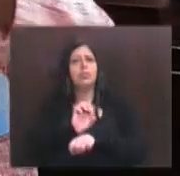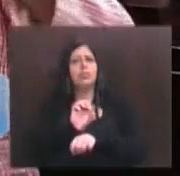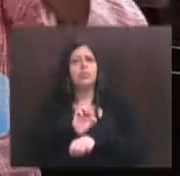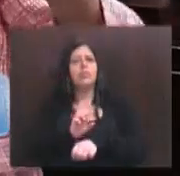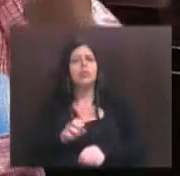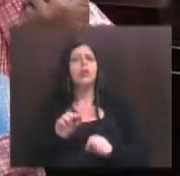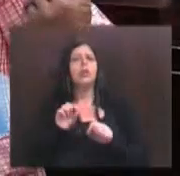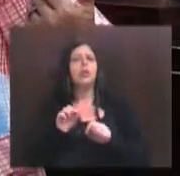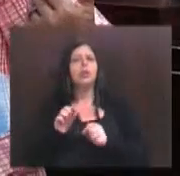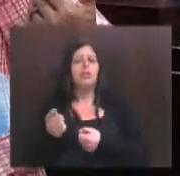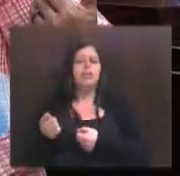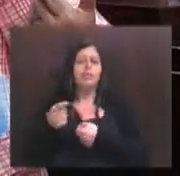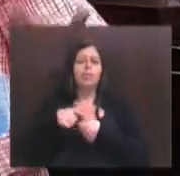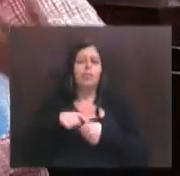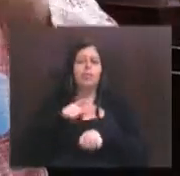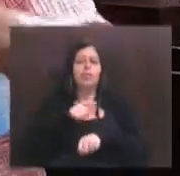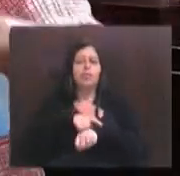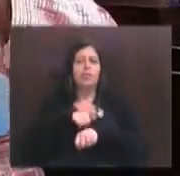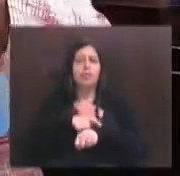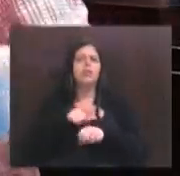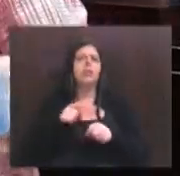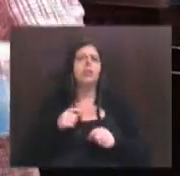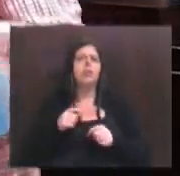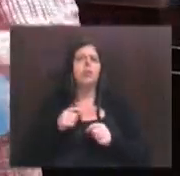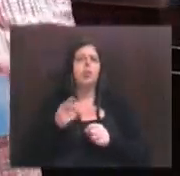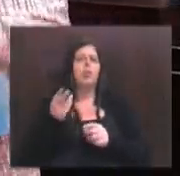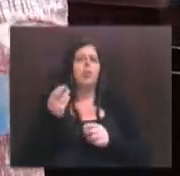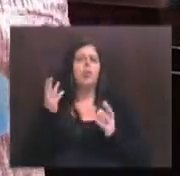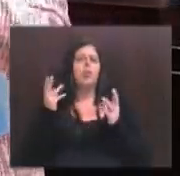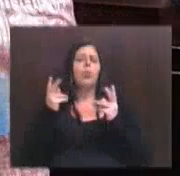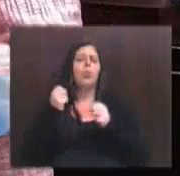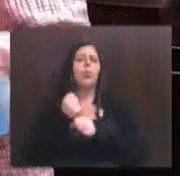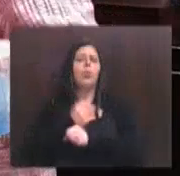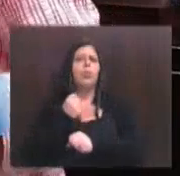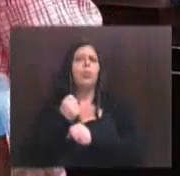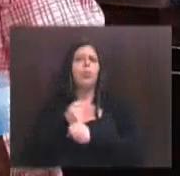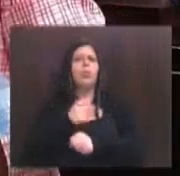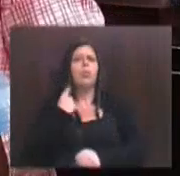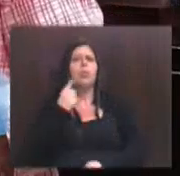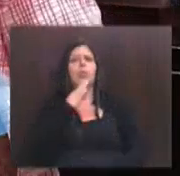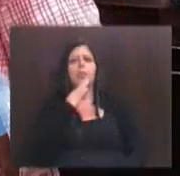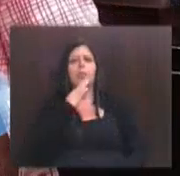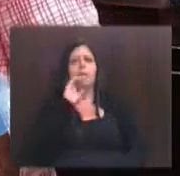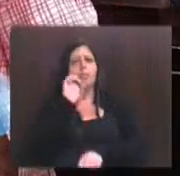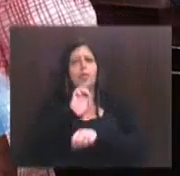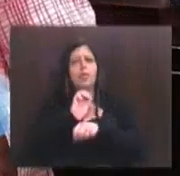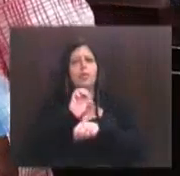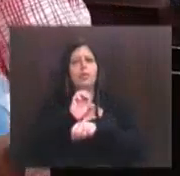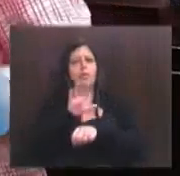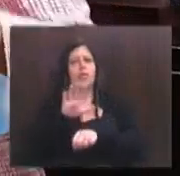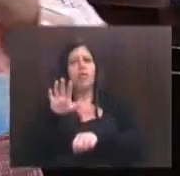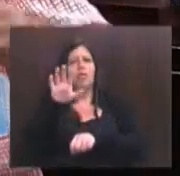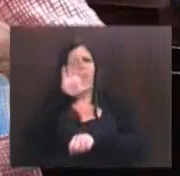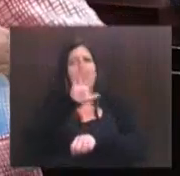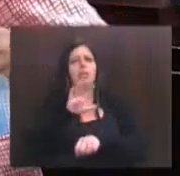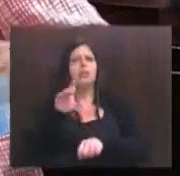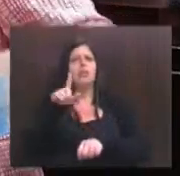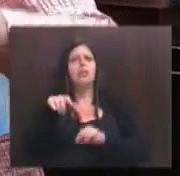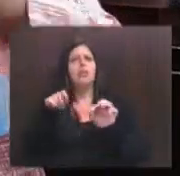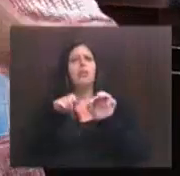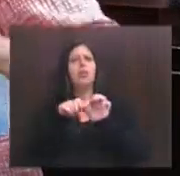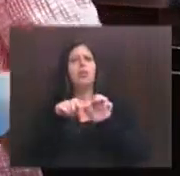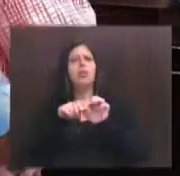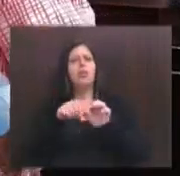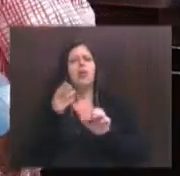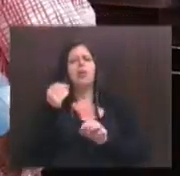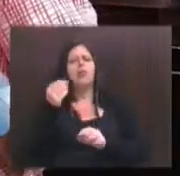E, ainda voltando ao tempo, quantas obras que nós conhecemos pelo Estado afora, que foram feitas